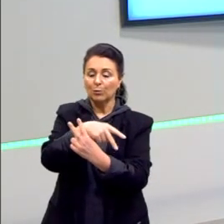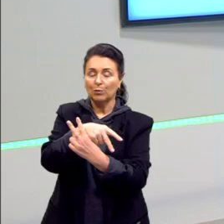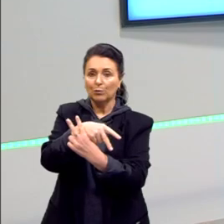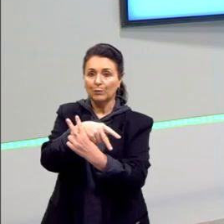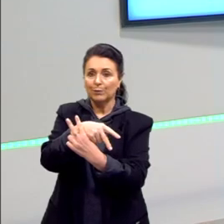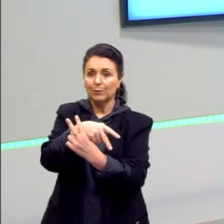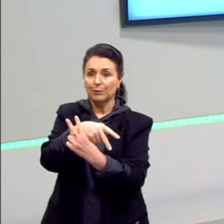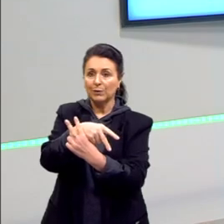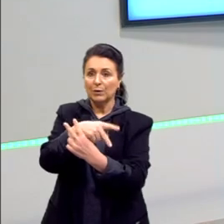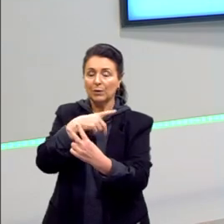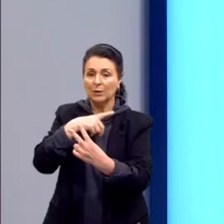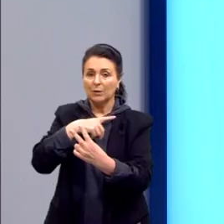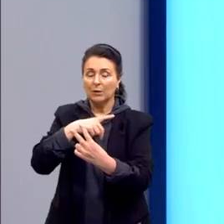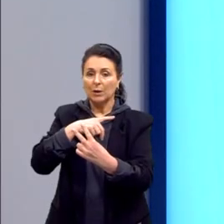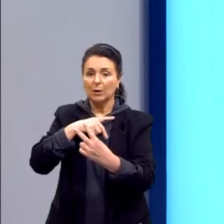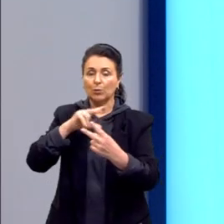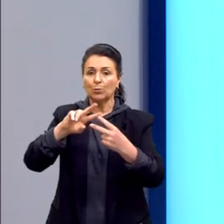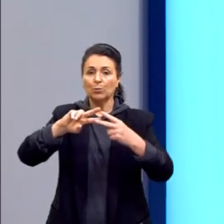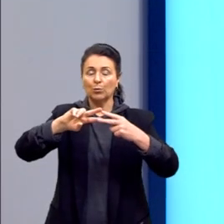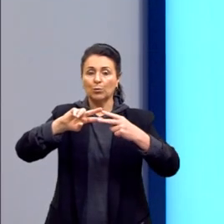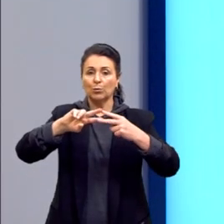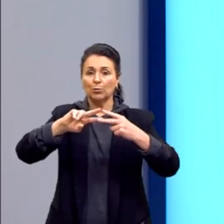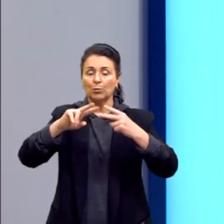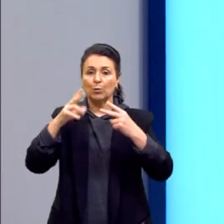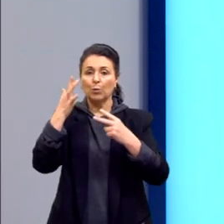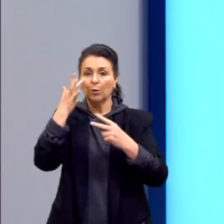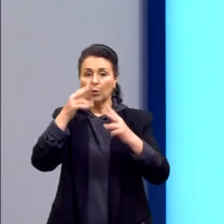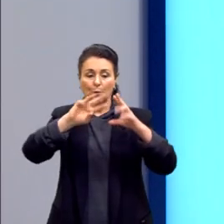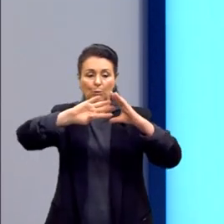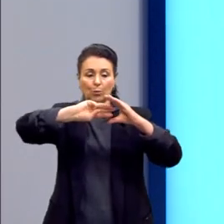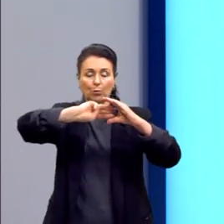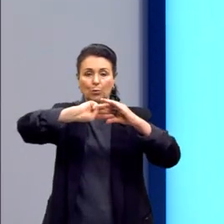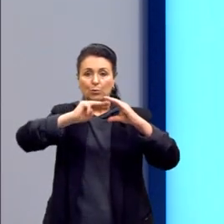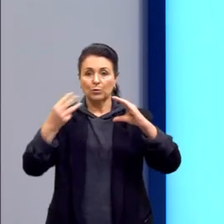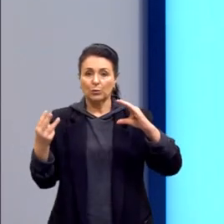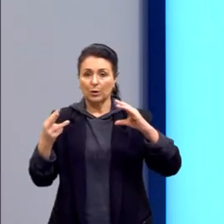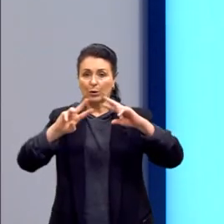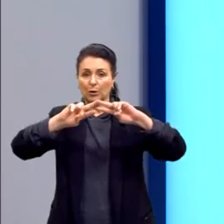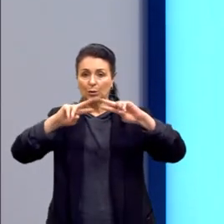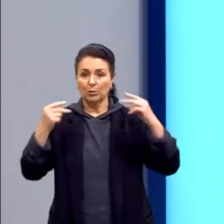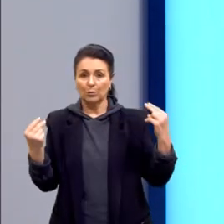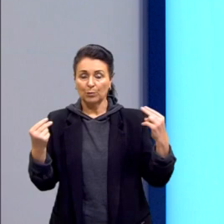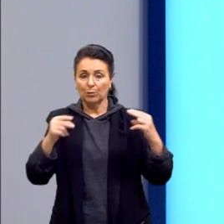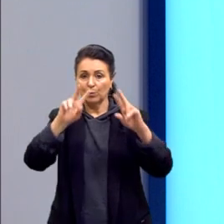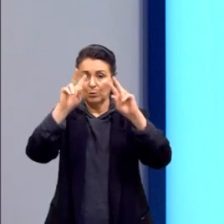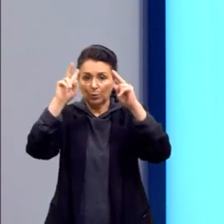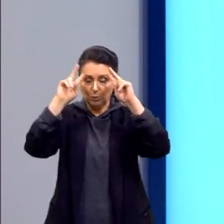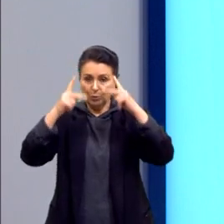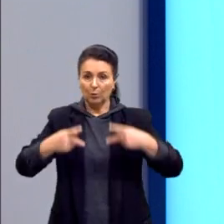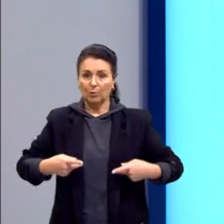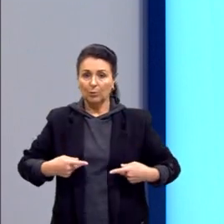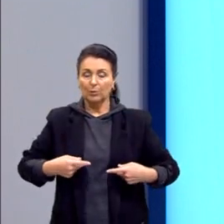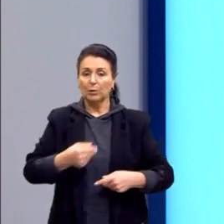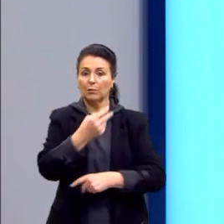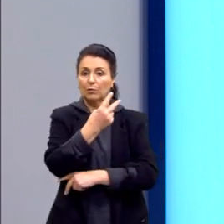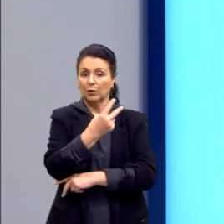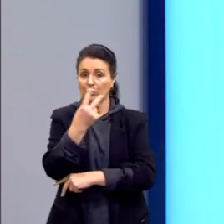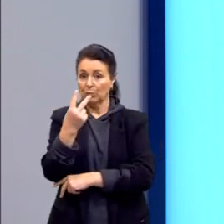cromossomo genótipo humano. Então, aqui nós temos 22 pares de cromossomos